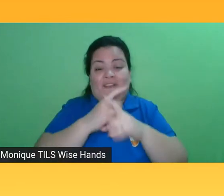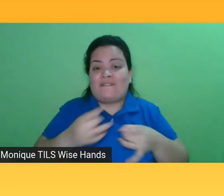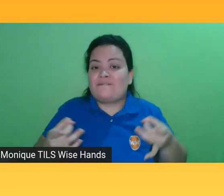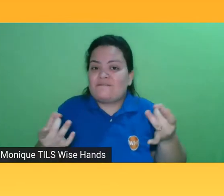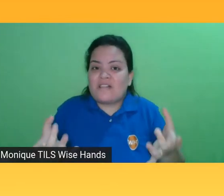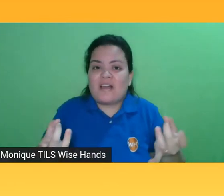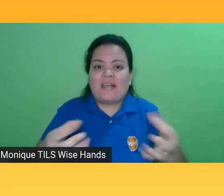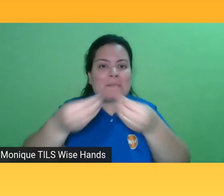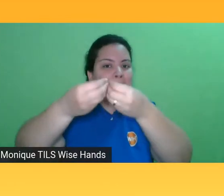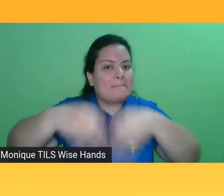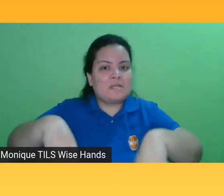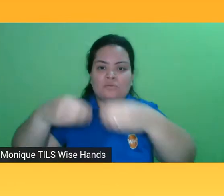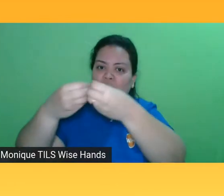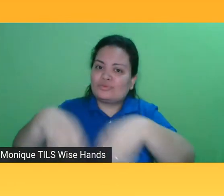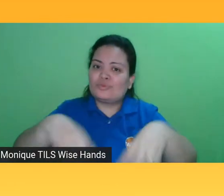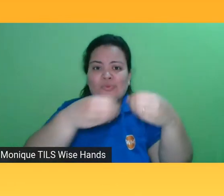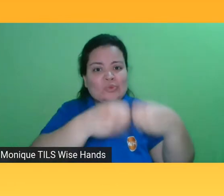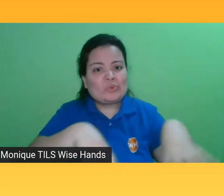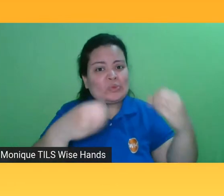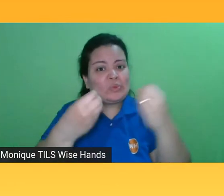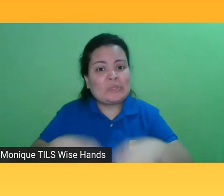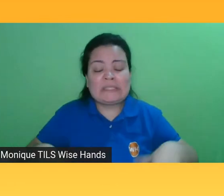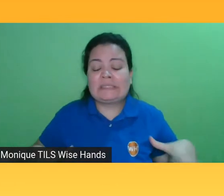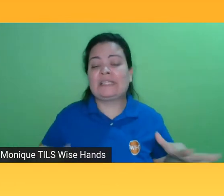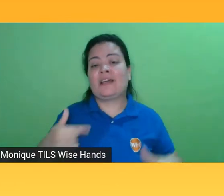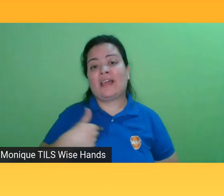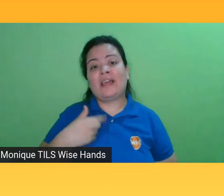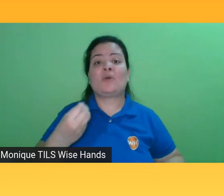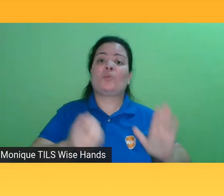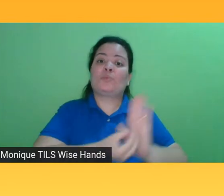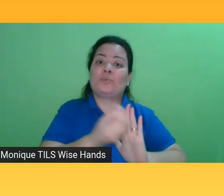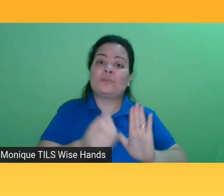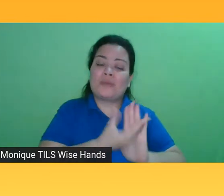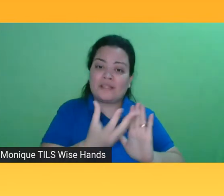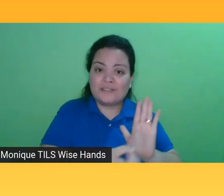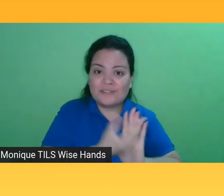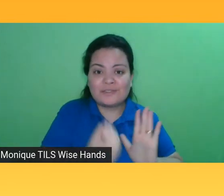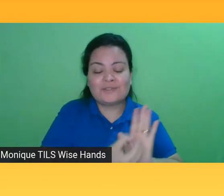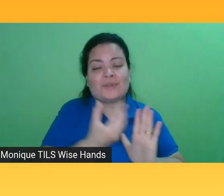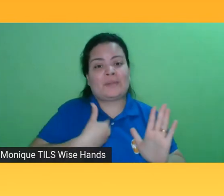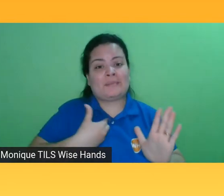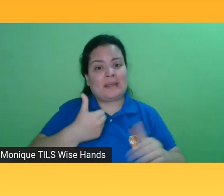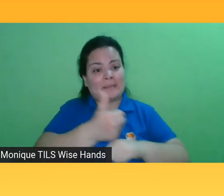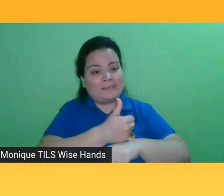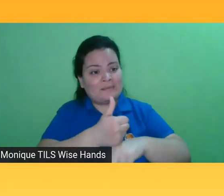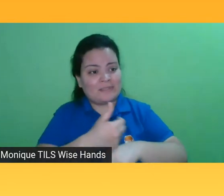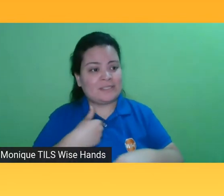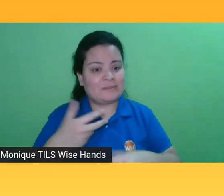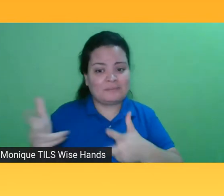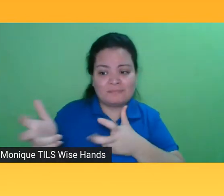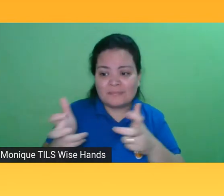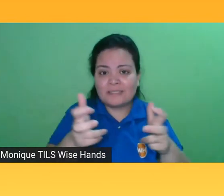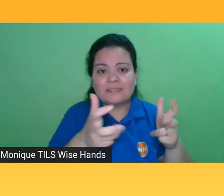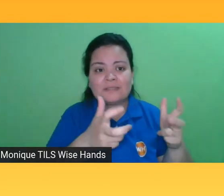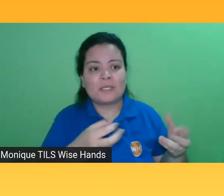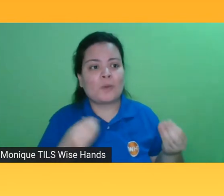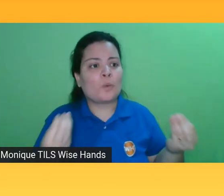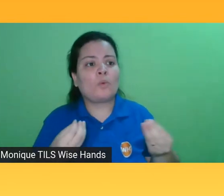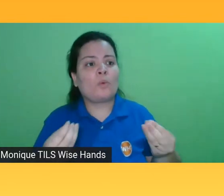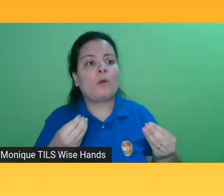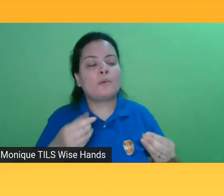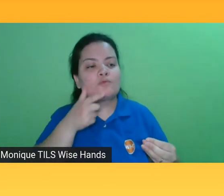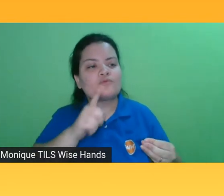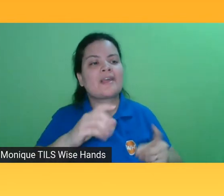eu, como editora, como pessoa que escolhia livro para catálogo, eu começava a ver muita dificuldade de chegar no meu leitor final.